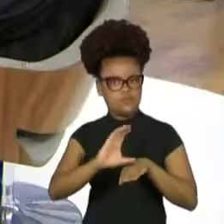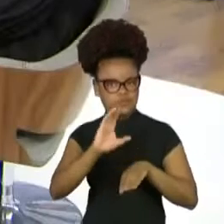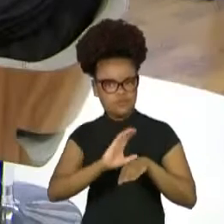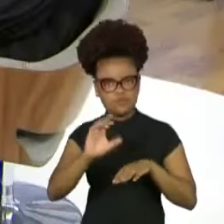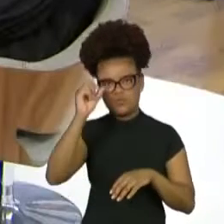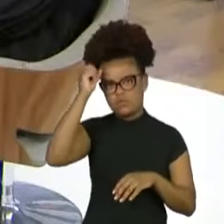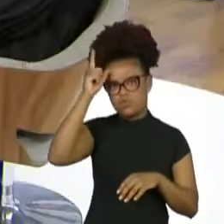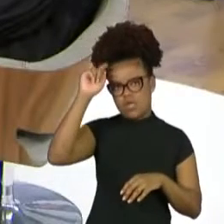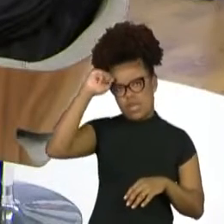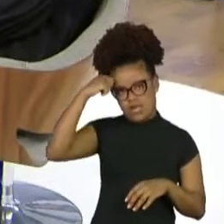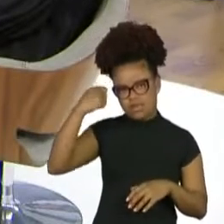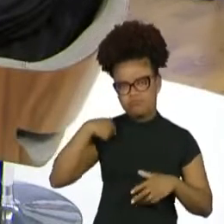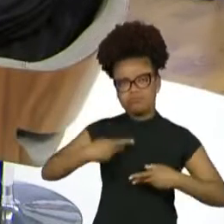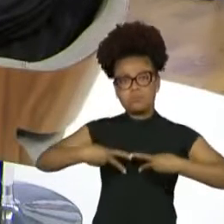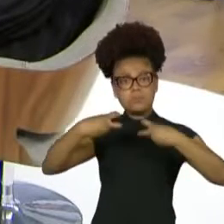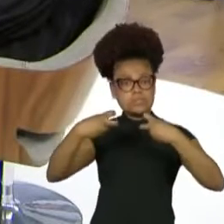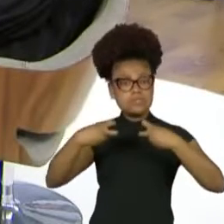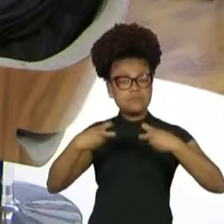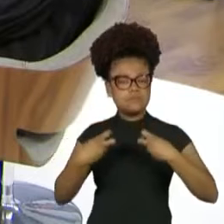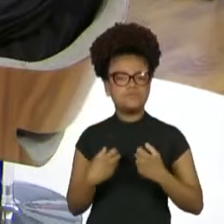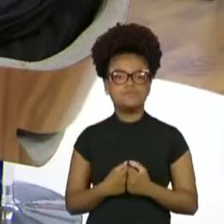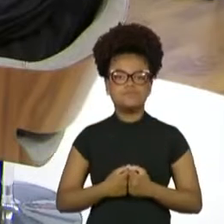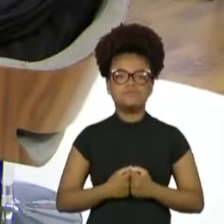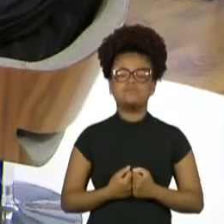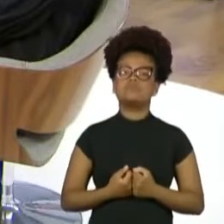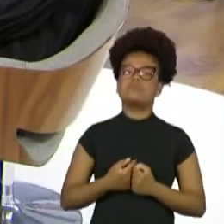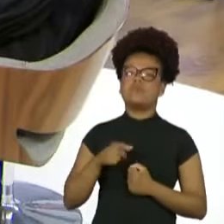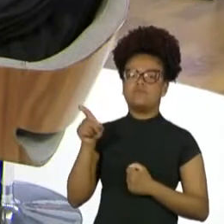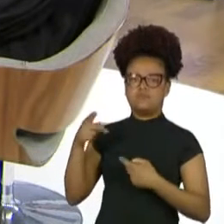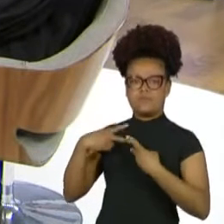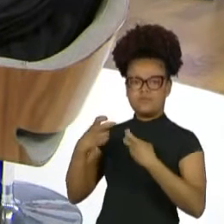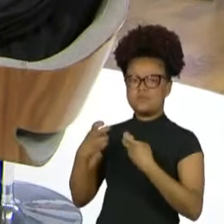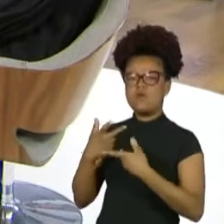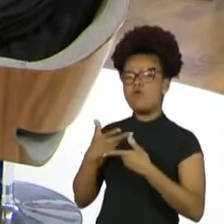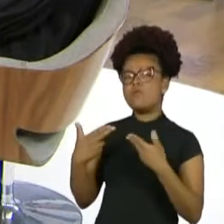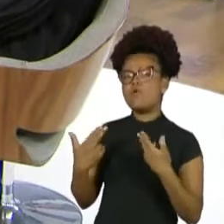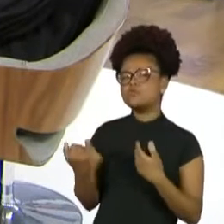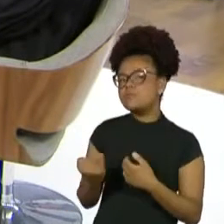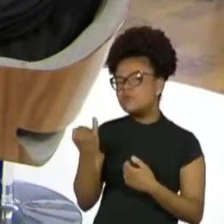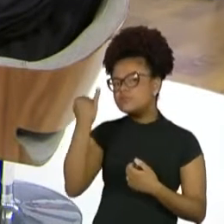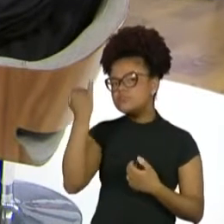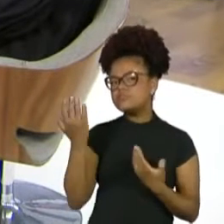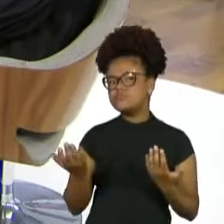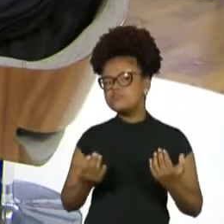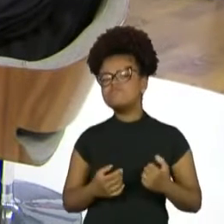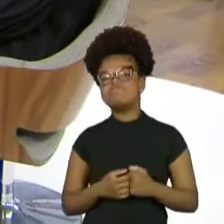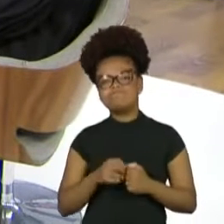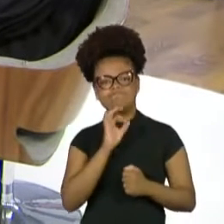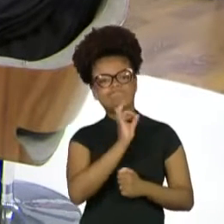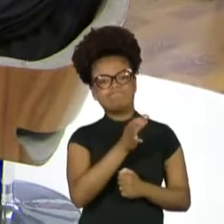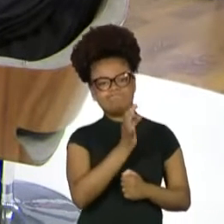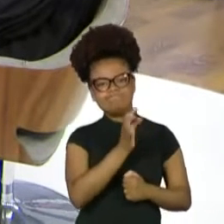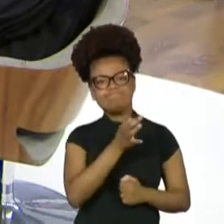De perceber coisas que você também não tinha se ligado. É. E durante a minha carreira também,